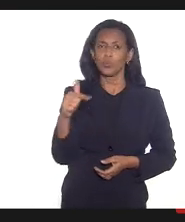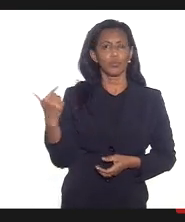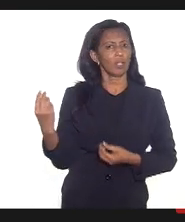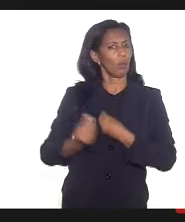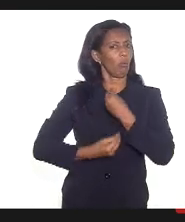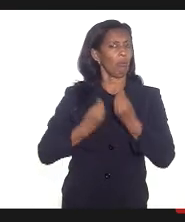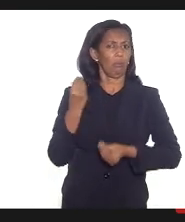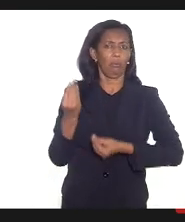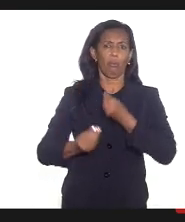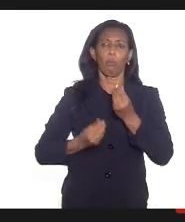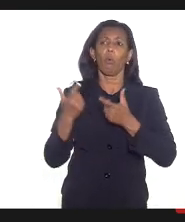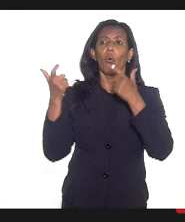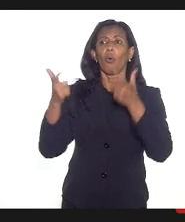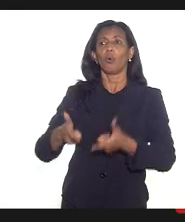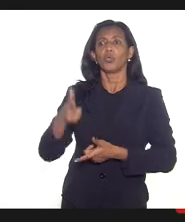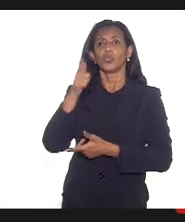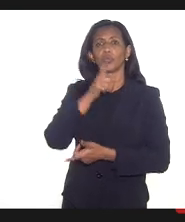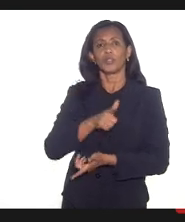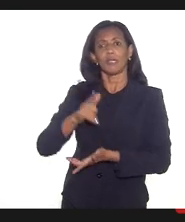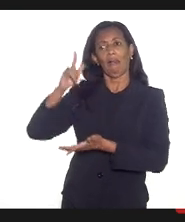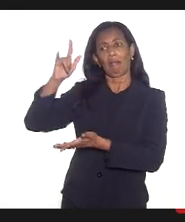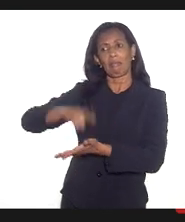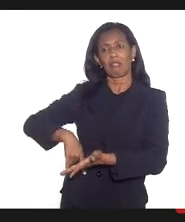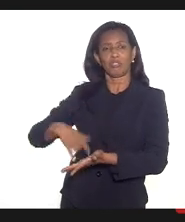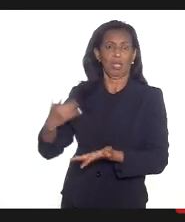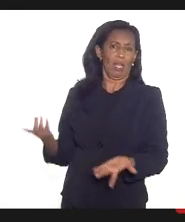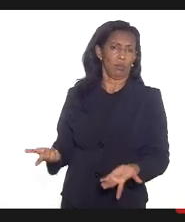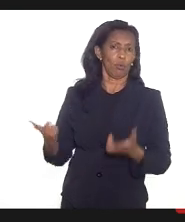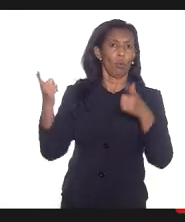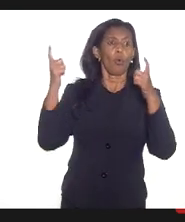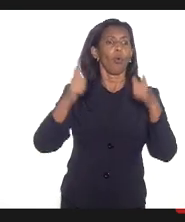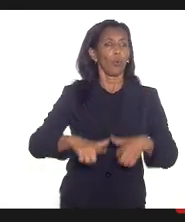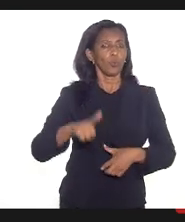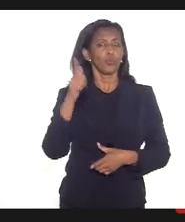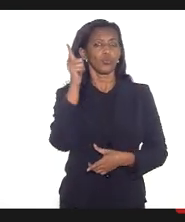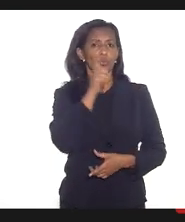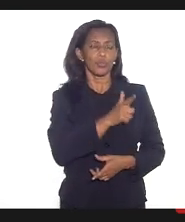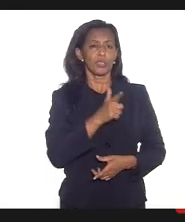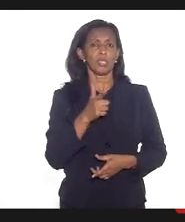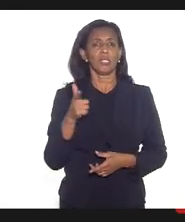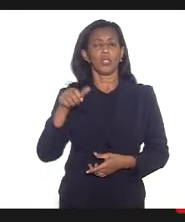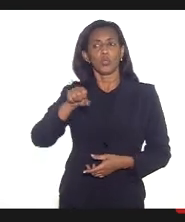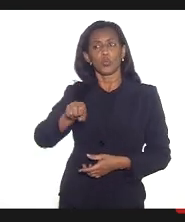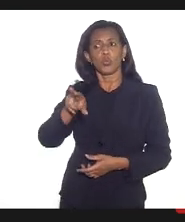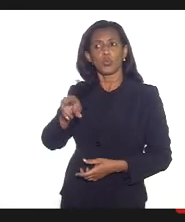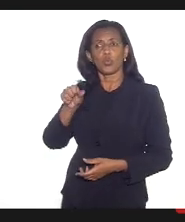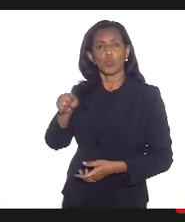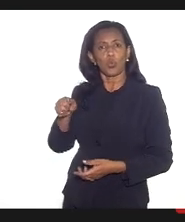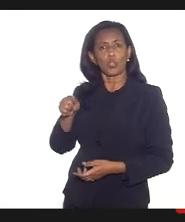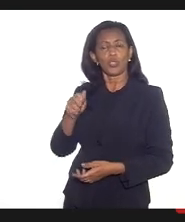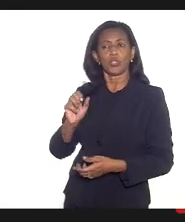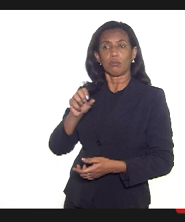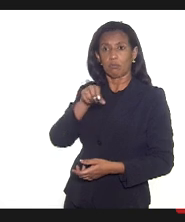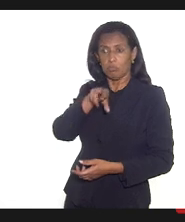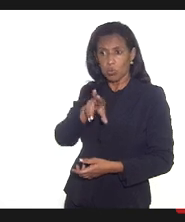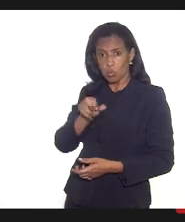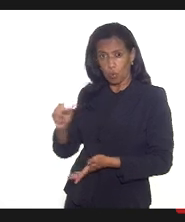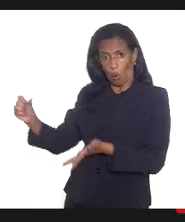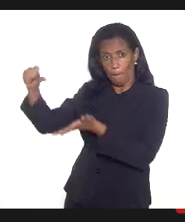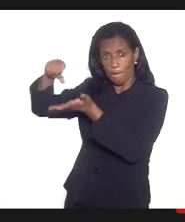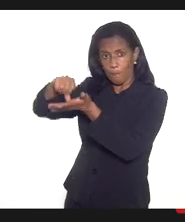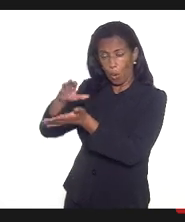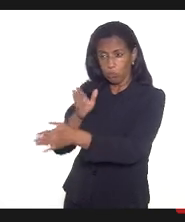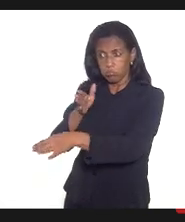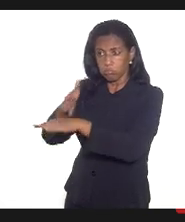aonde buscar o atestado que não tem o atendimento garantido dentro desse sistema